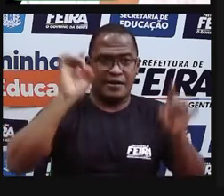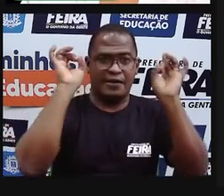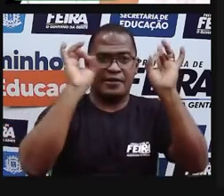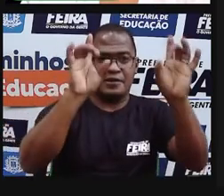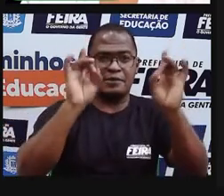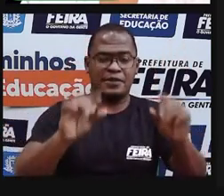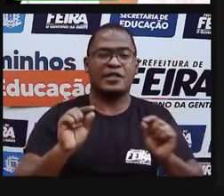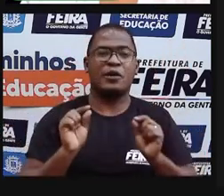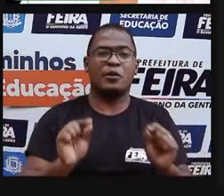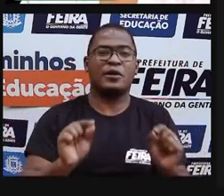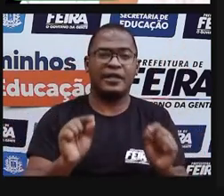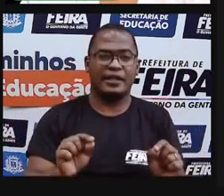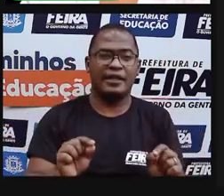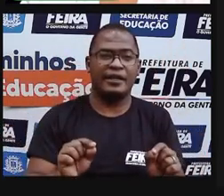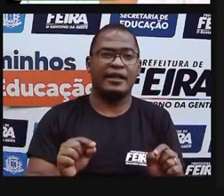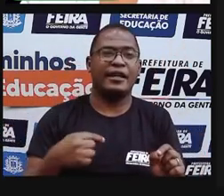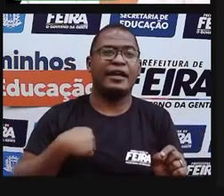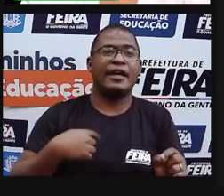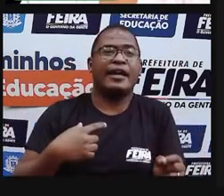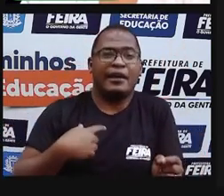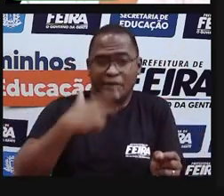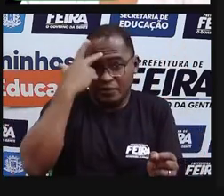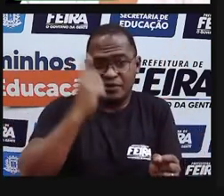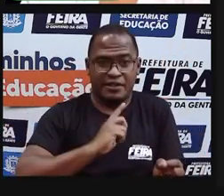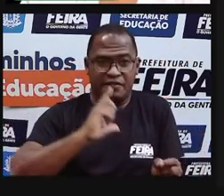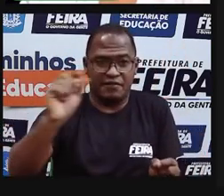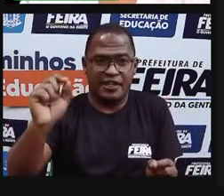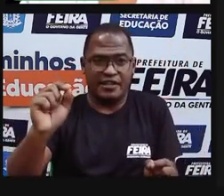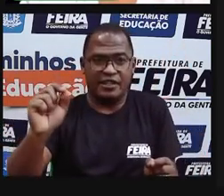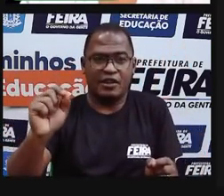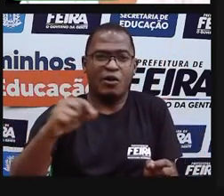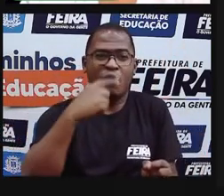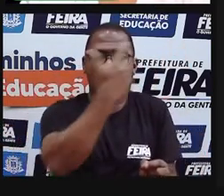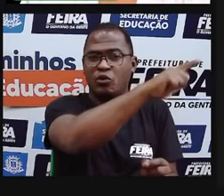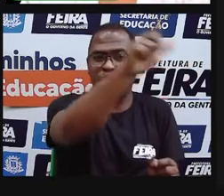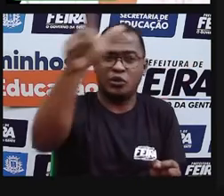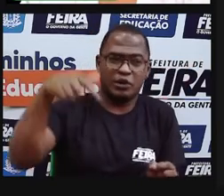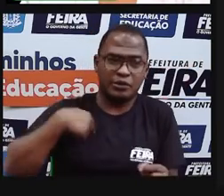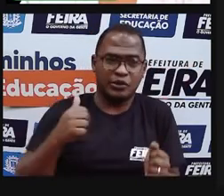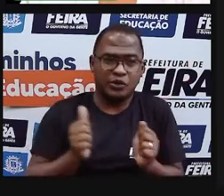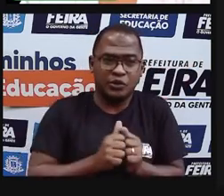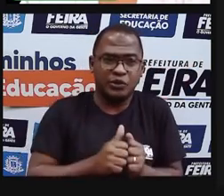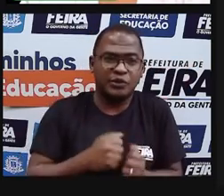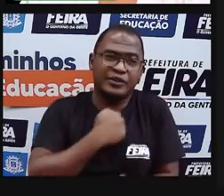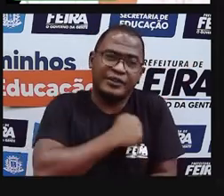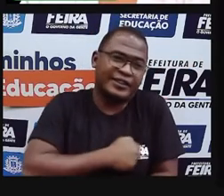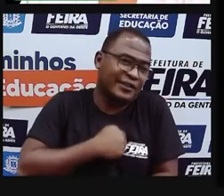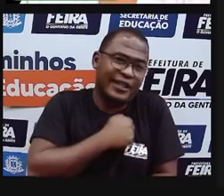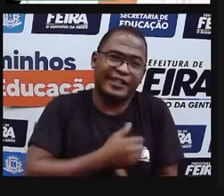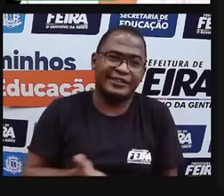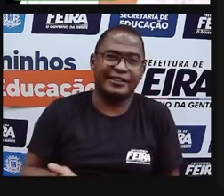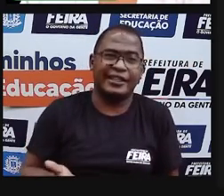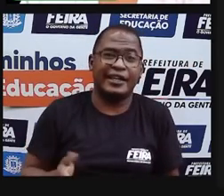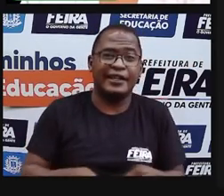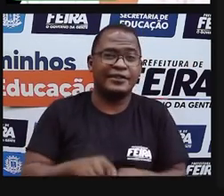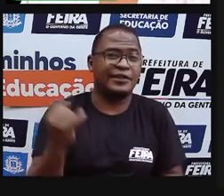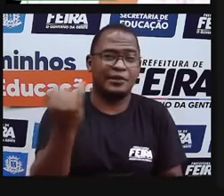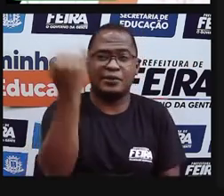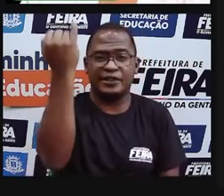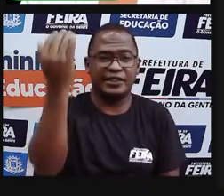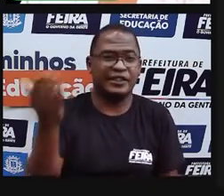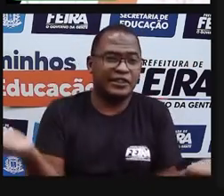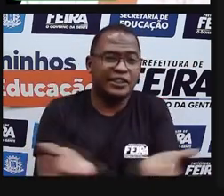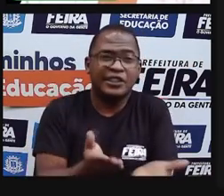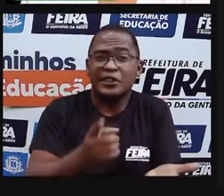e deixar saudade. Para isso, cative quem realmente importa. Autor desconhecido. De hoje em diante,